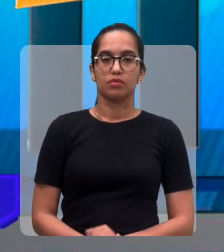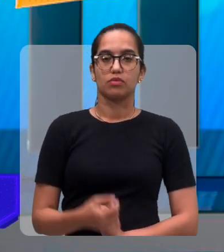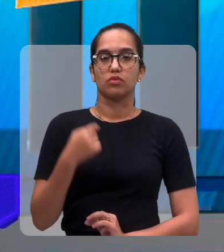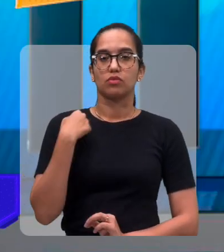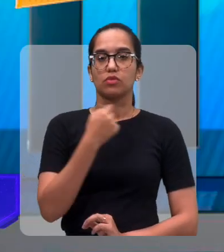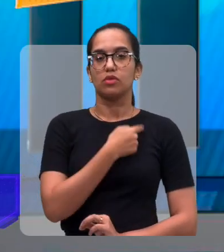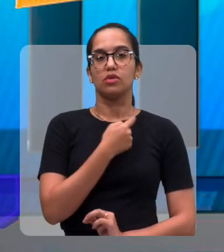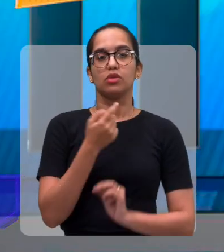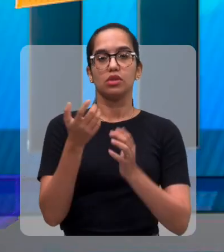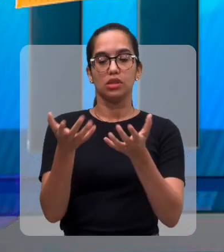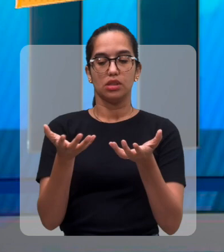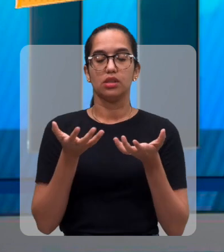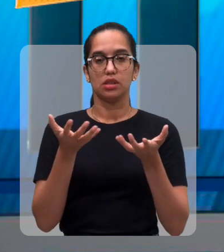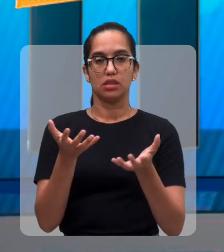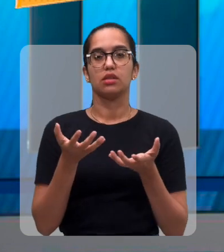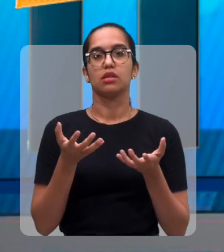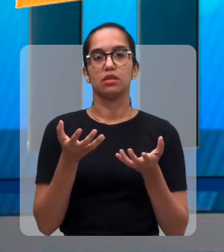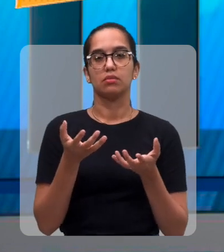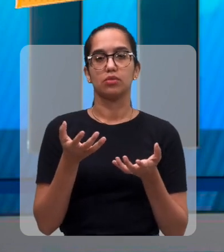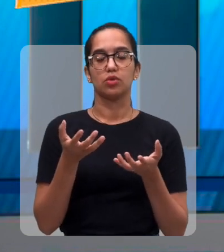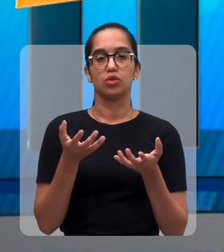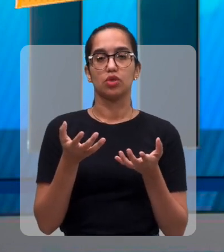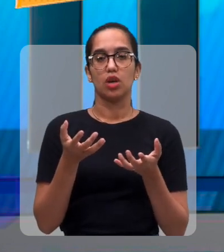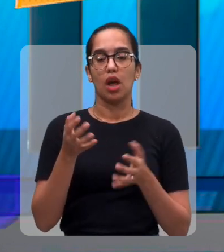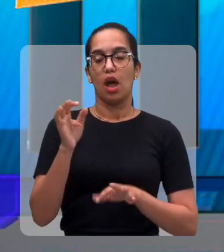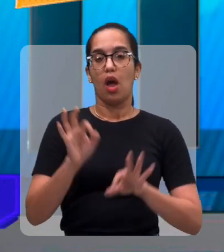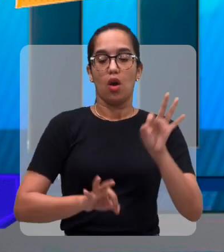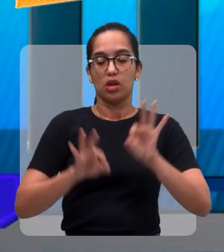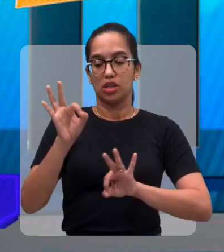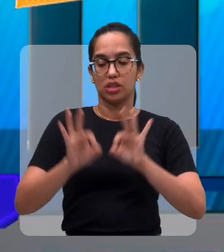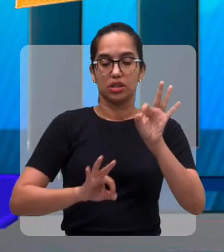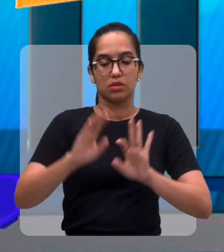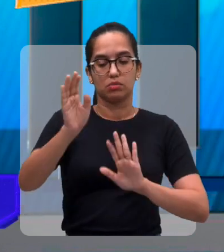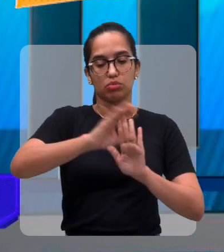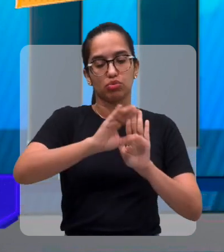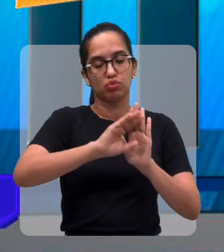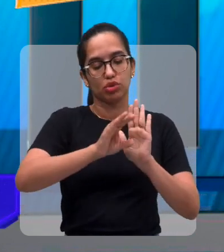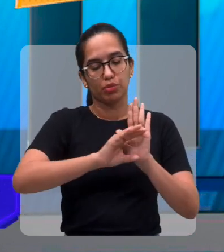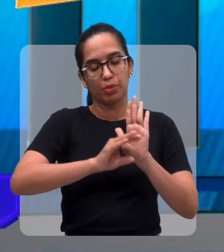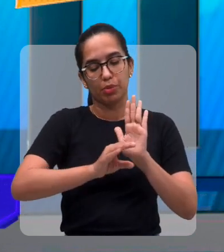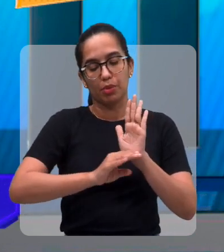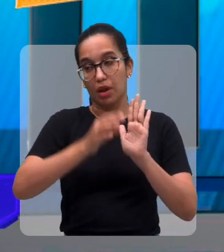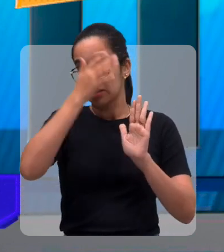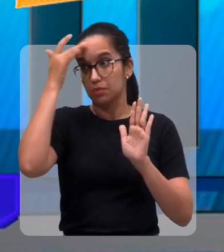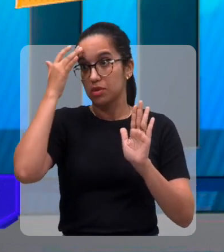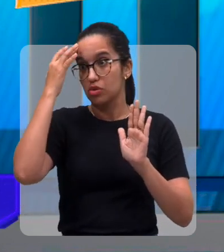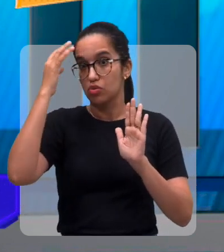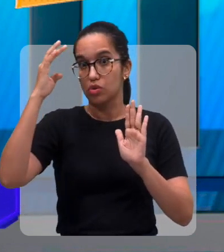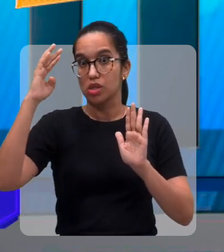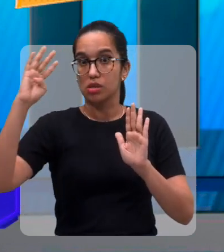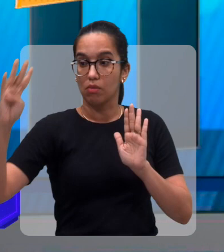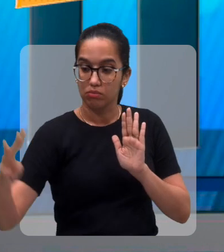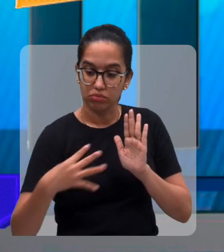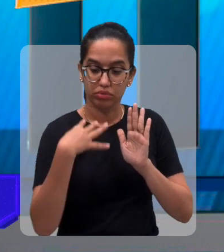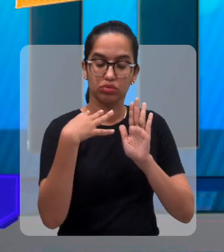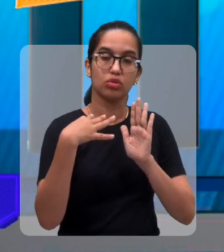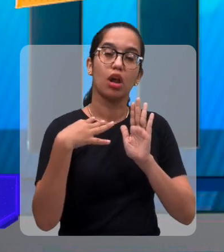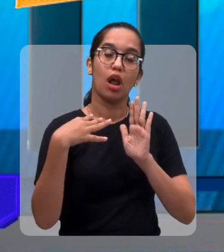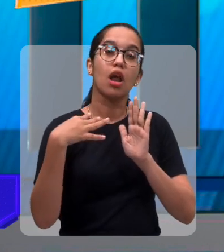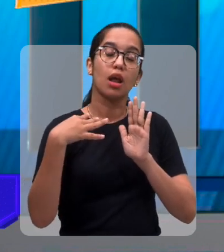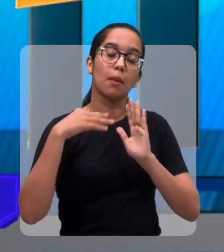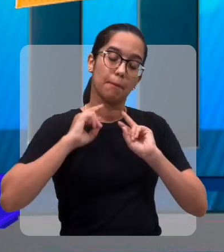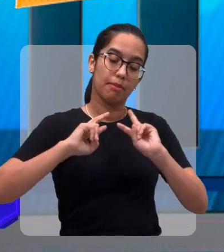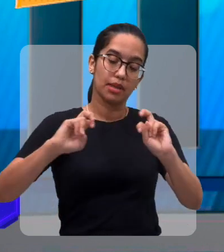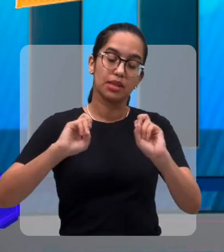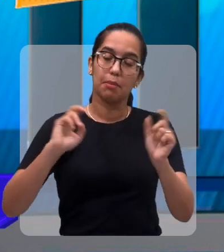o nosso planejamento para as pessoas que queiram, que possam contribuir com esse evento, para a gente